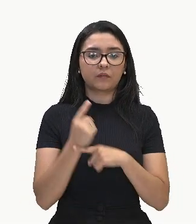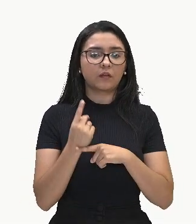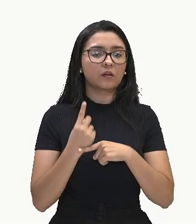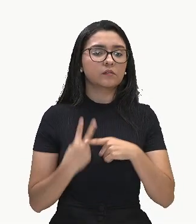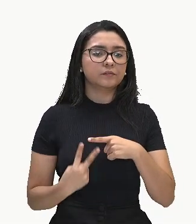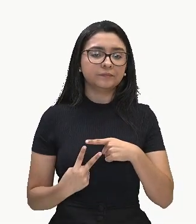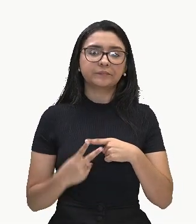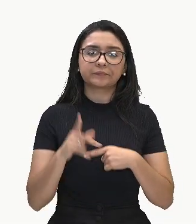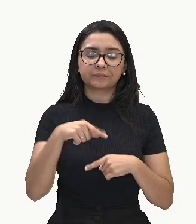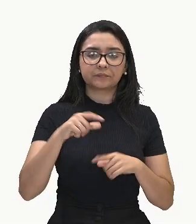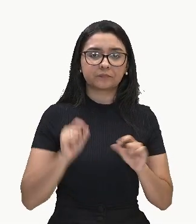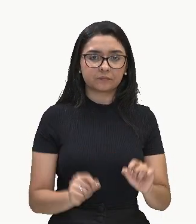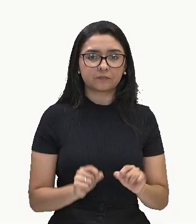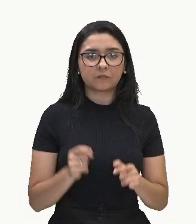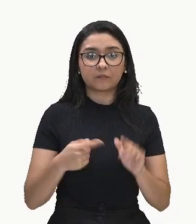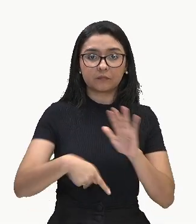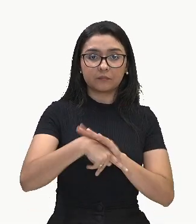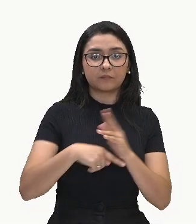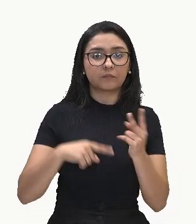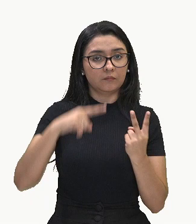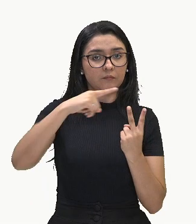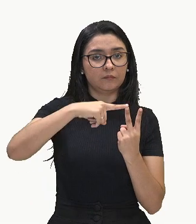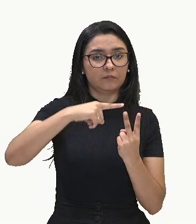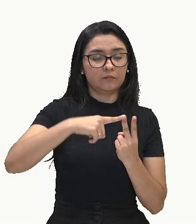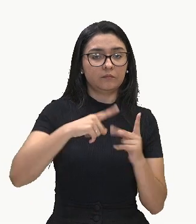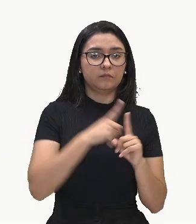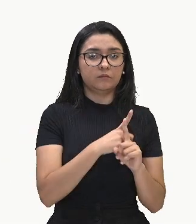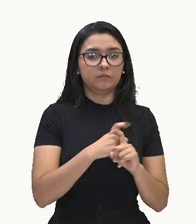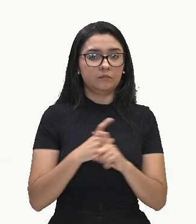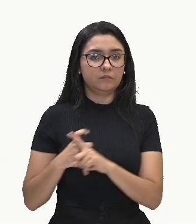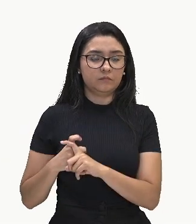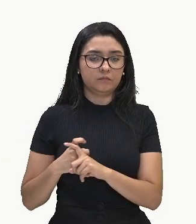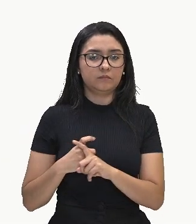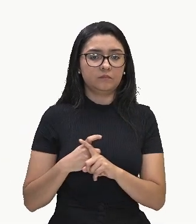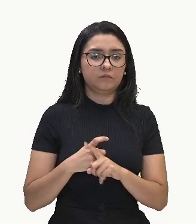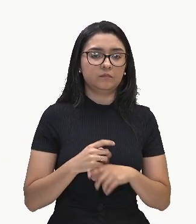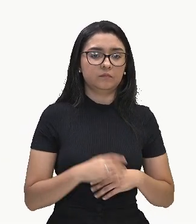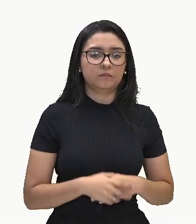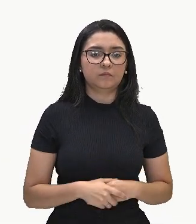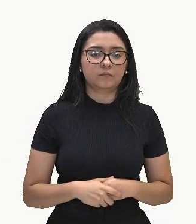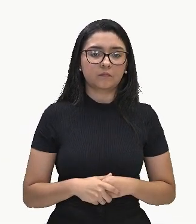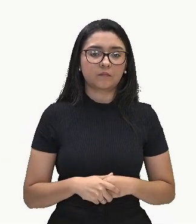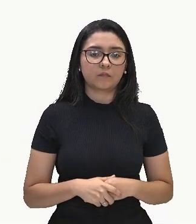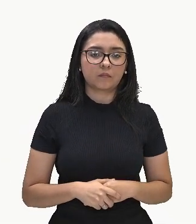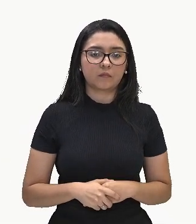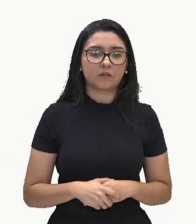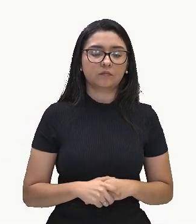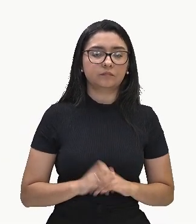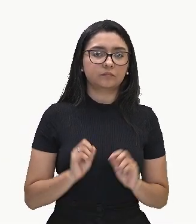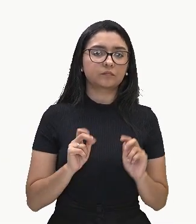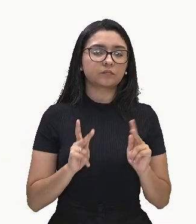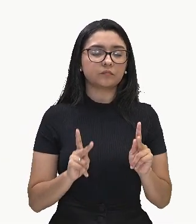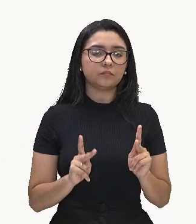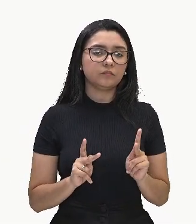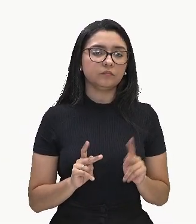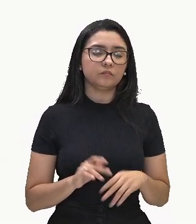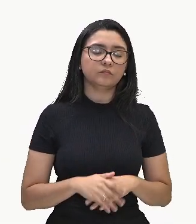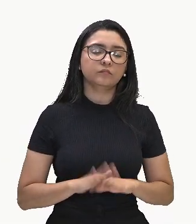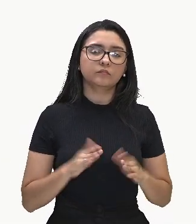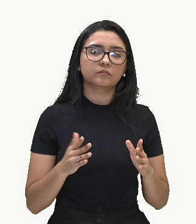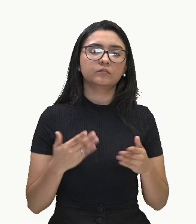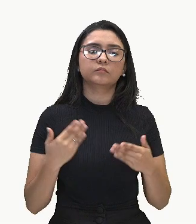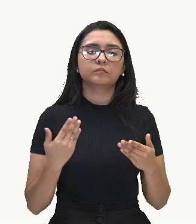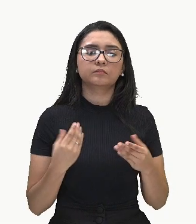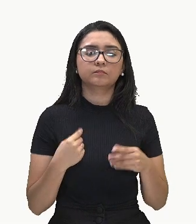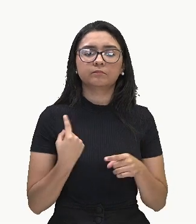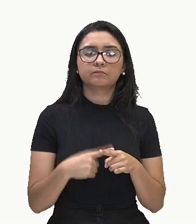a raiz do nosso polinômio divisor. Ok? E para que eu preciso